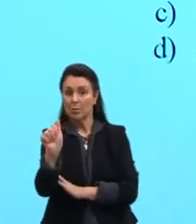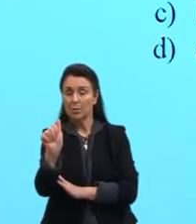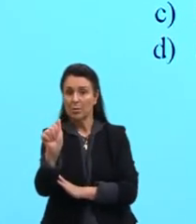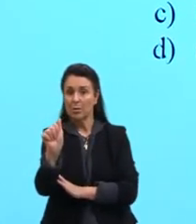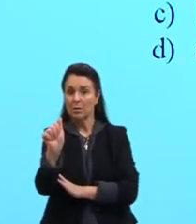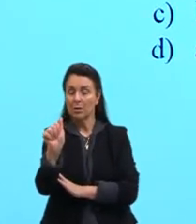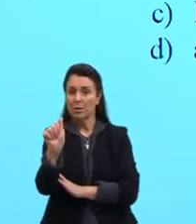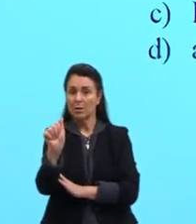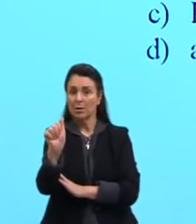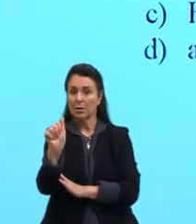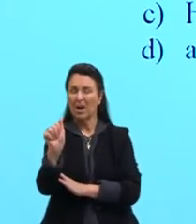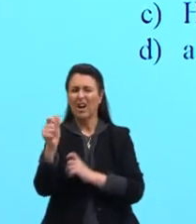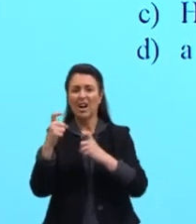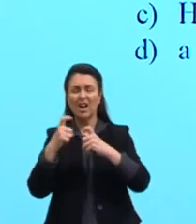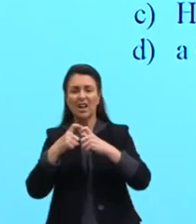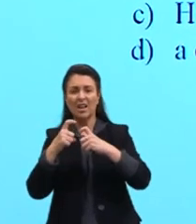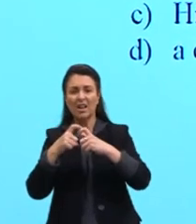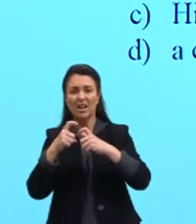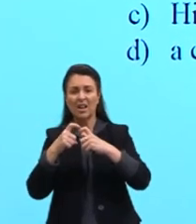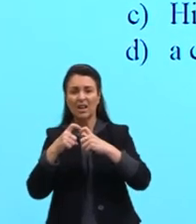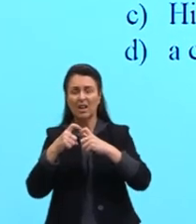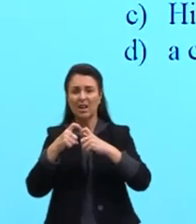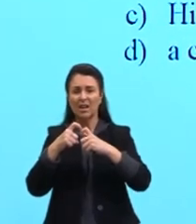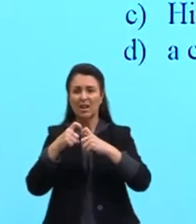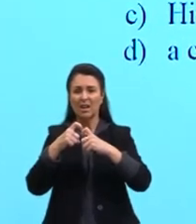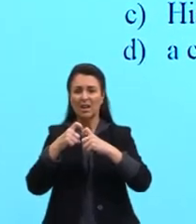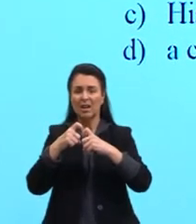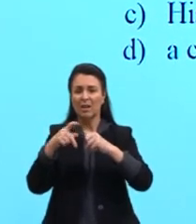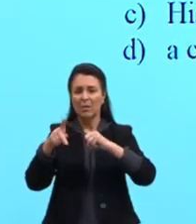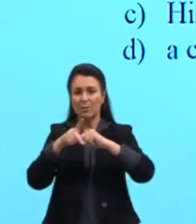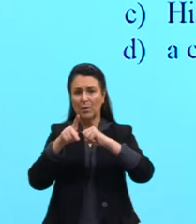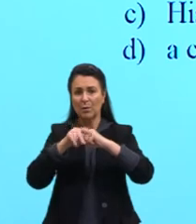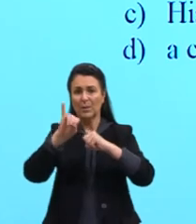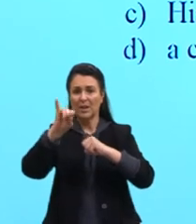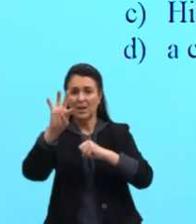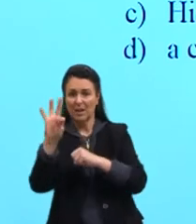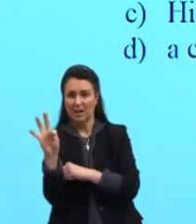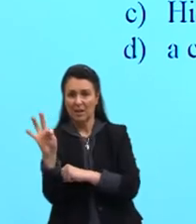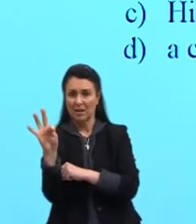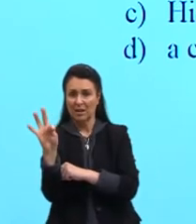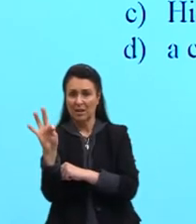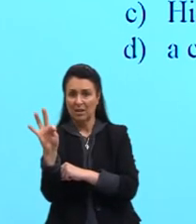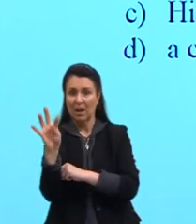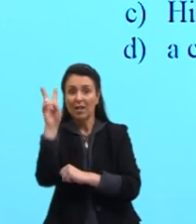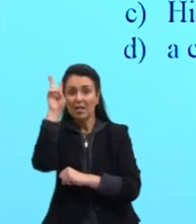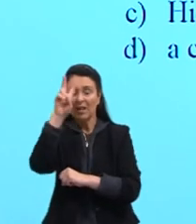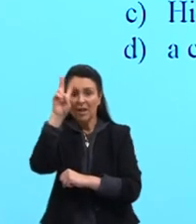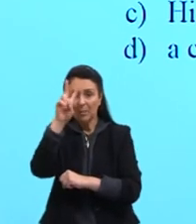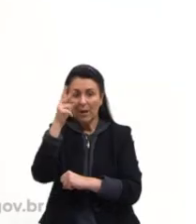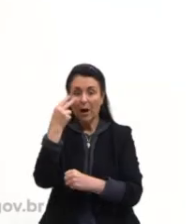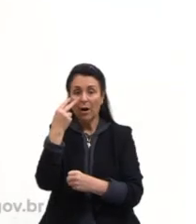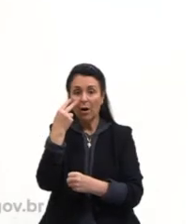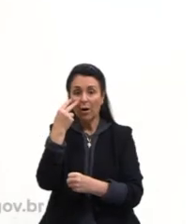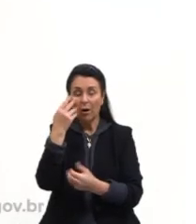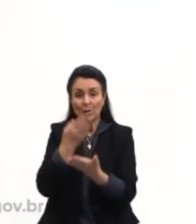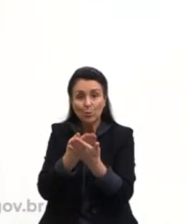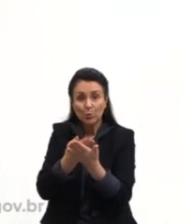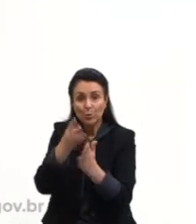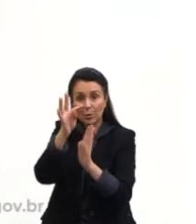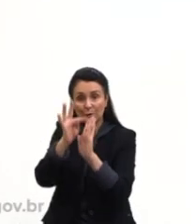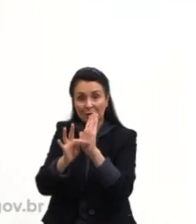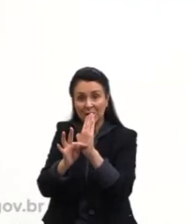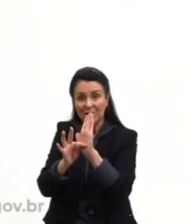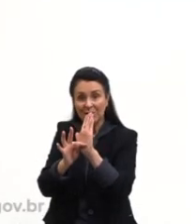E a clinic significa, então, o pronome it. Dei uma estudada nesse texto aí, pessoal. Vai ficar lá para vocês.